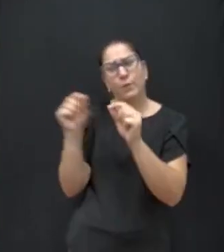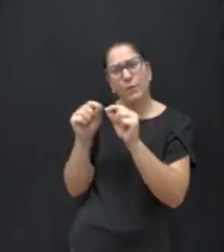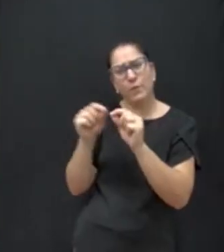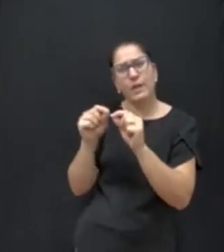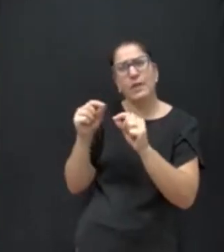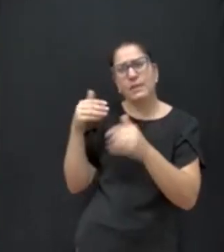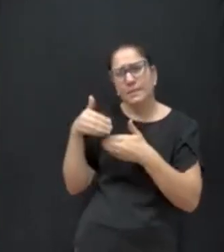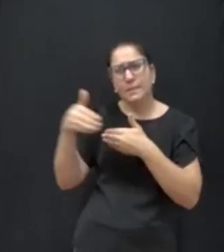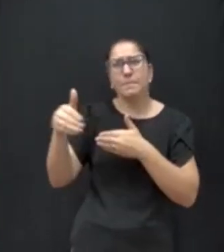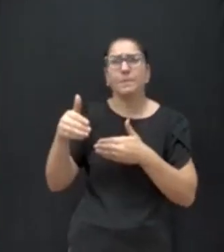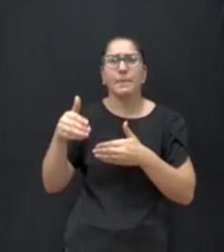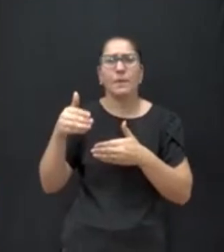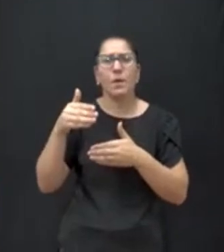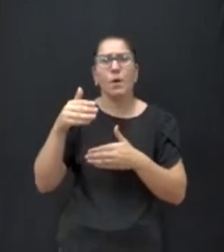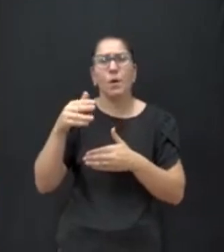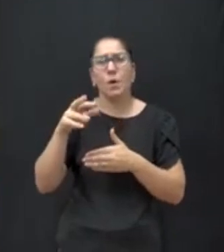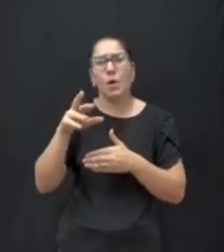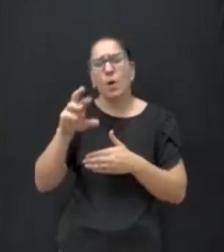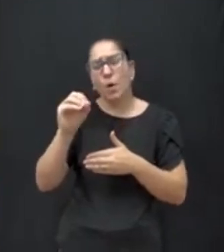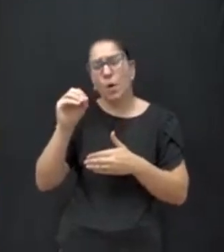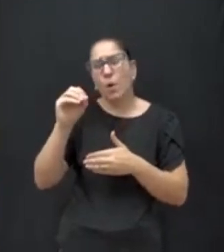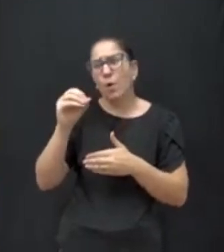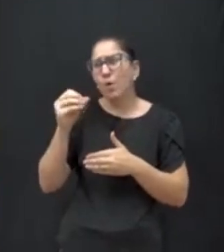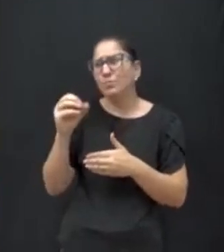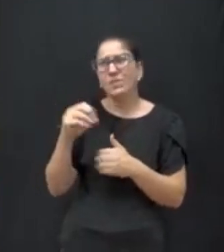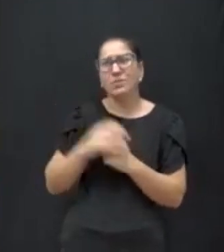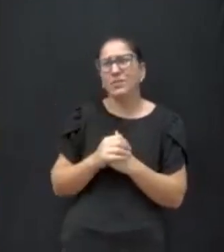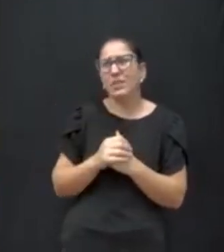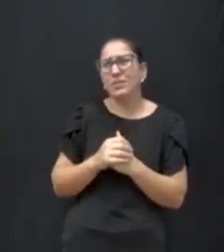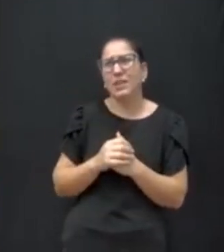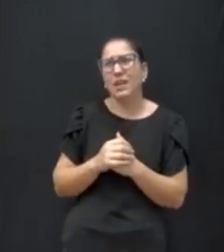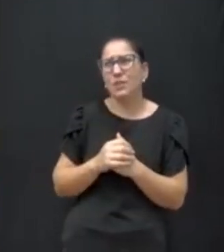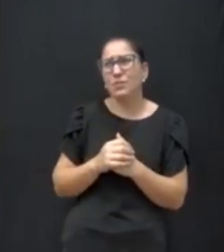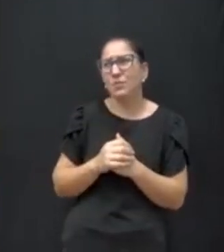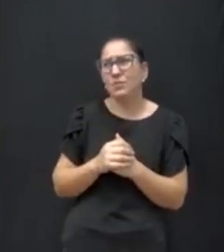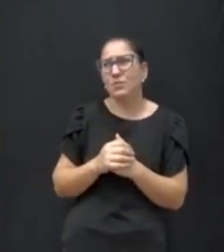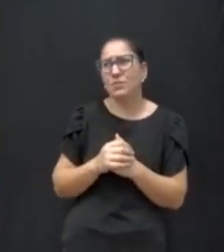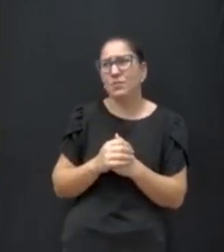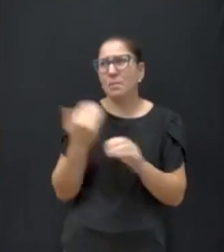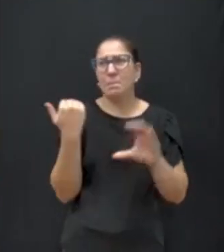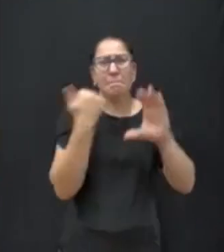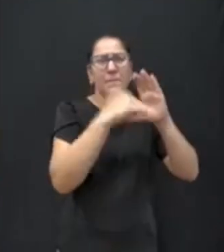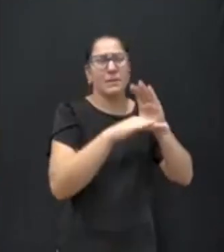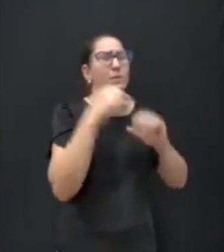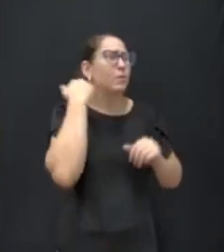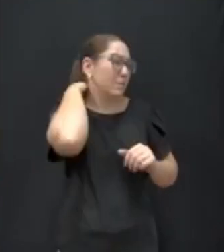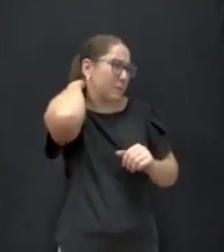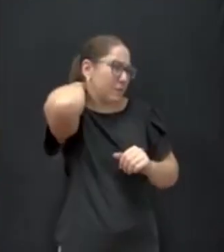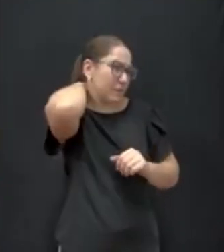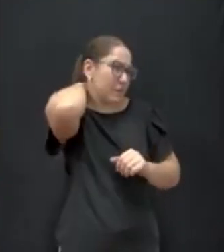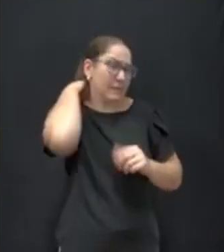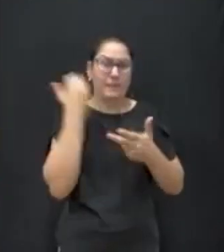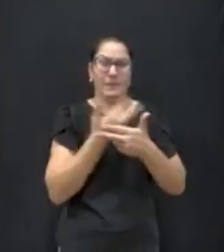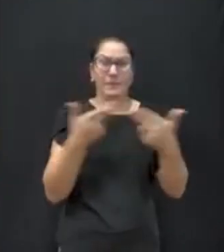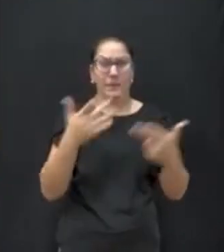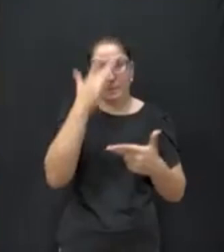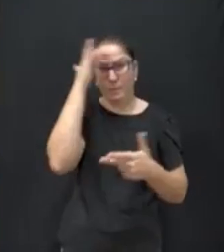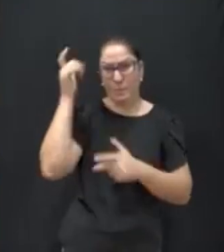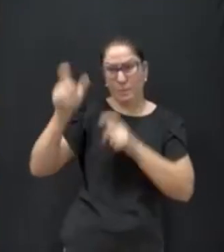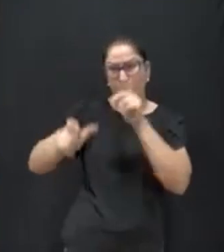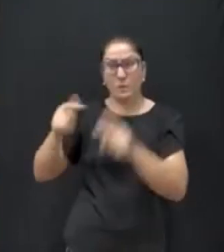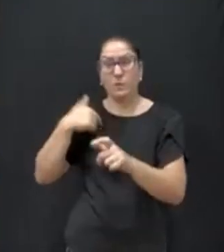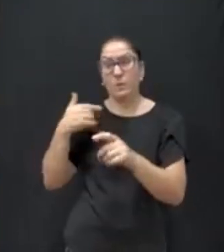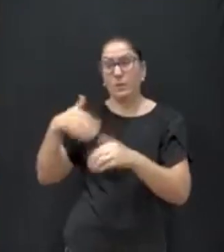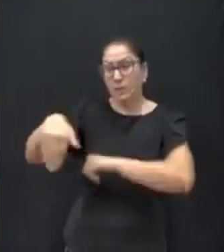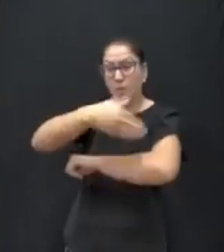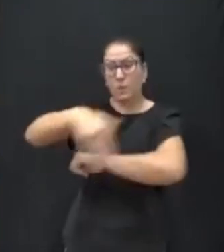as rondas ostensivas e tem encaminhado muito esse pessoal que está na rua, que